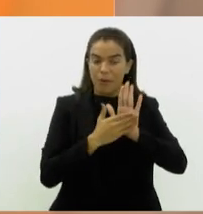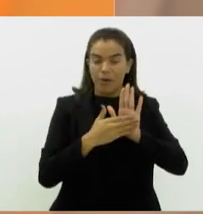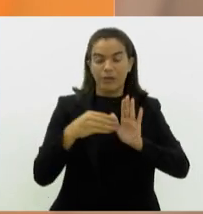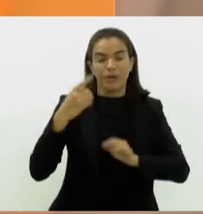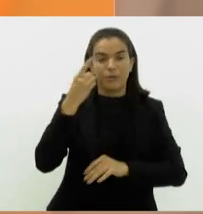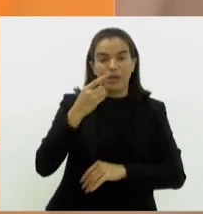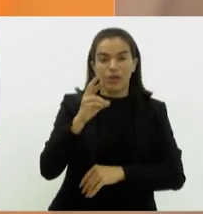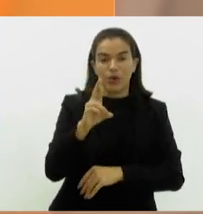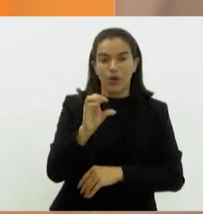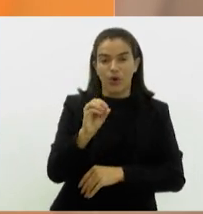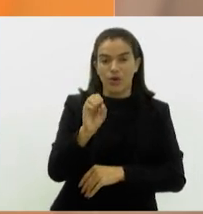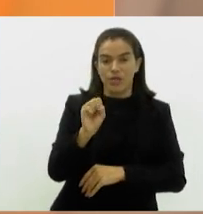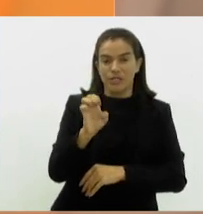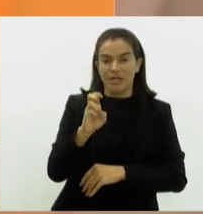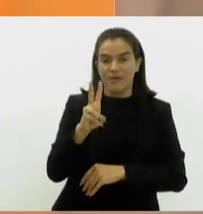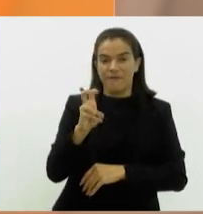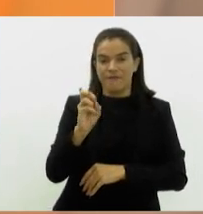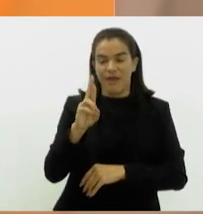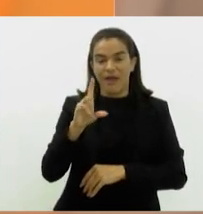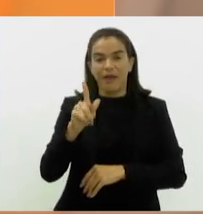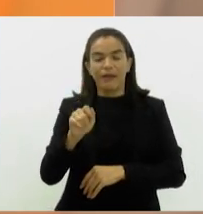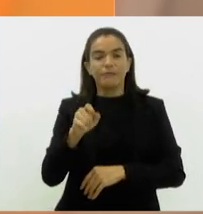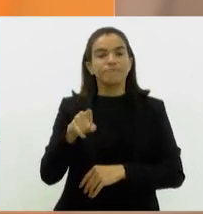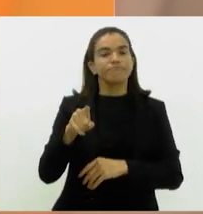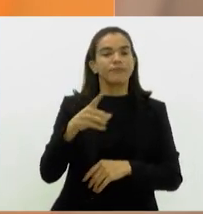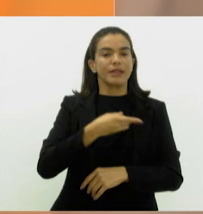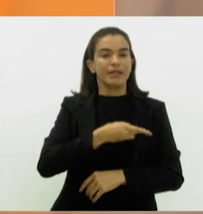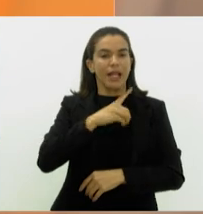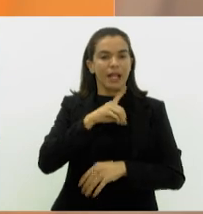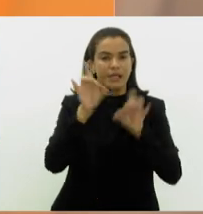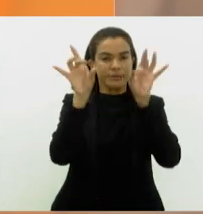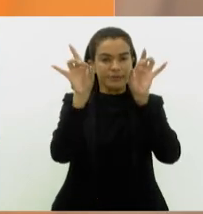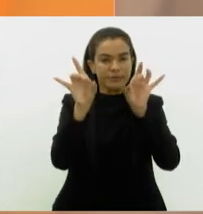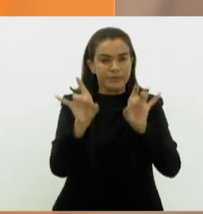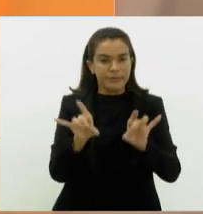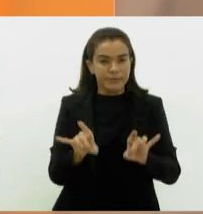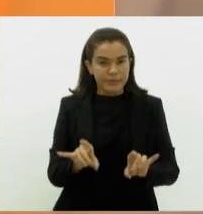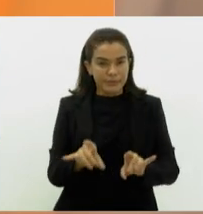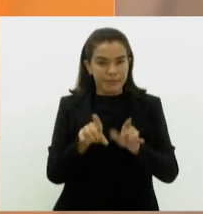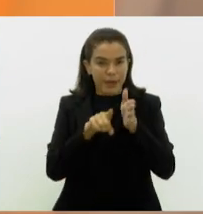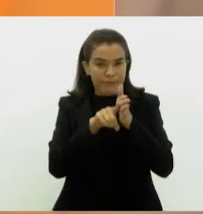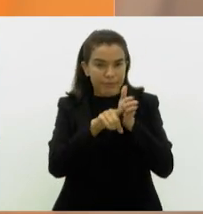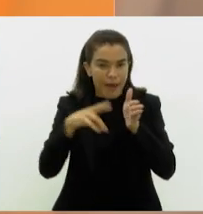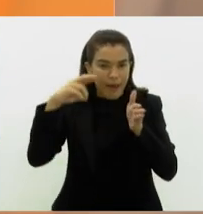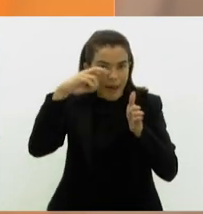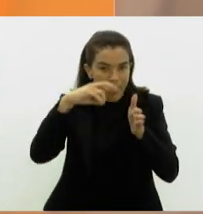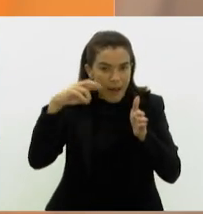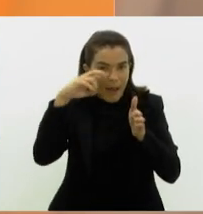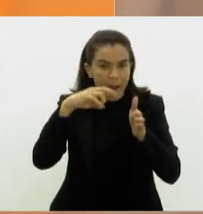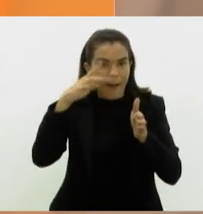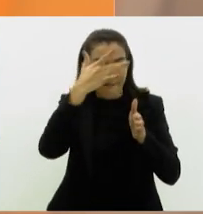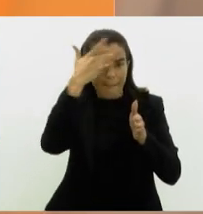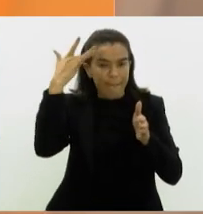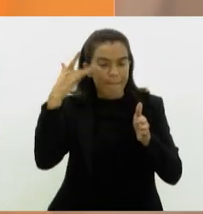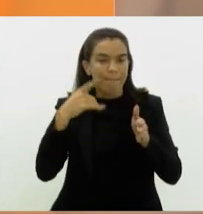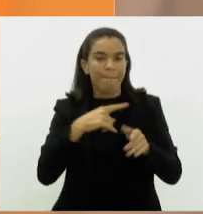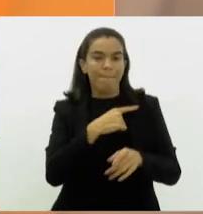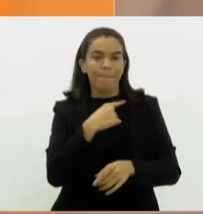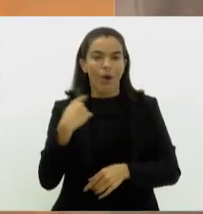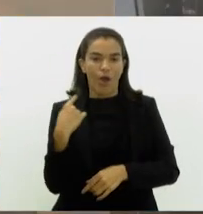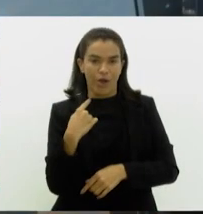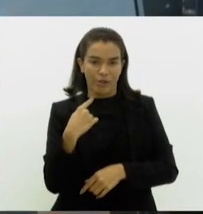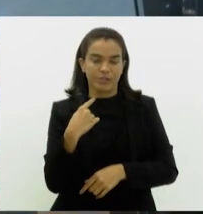Rosenberg Reis, que pede a criação de delegacia especializada para investigar morte de agentes de segurança.